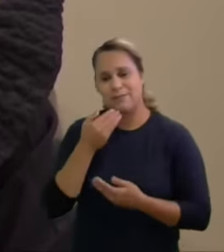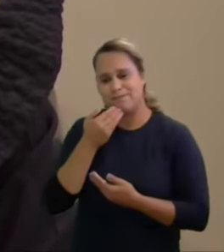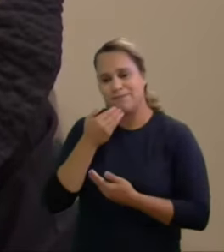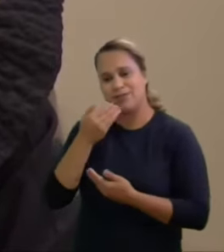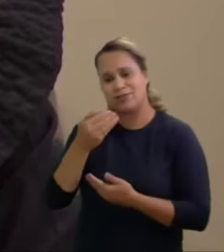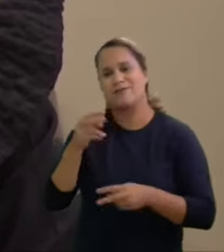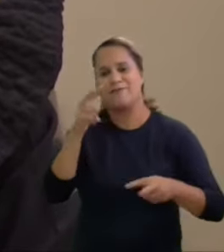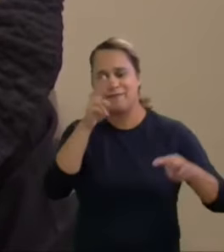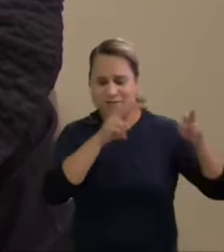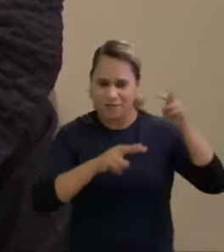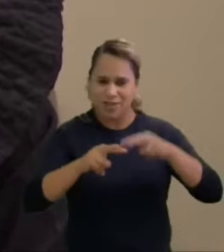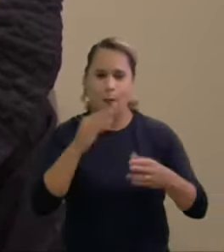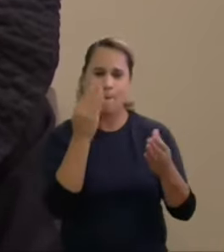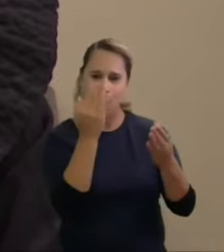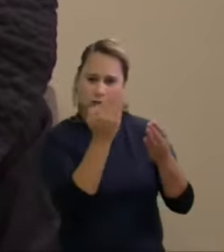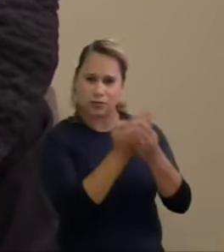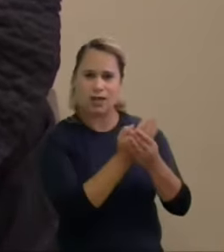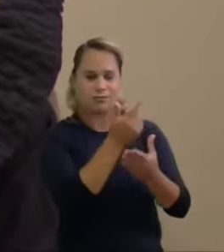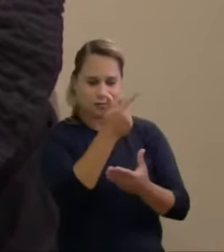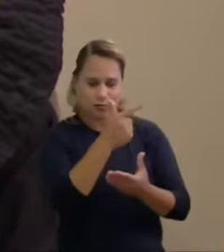que é